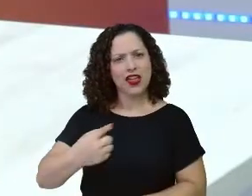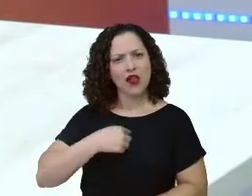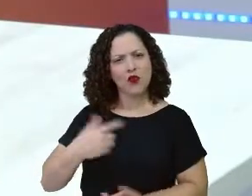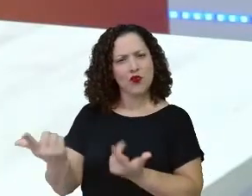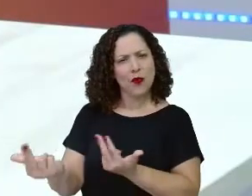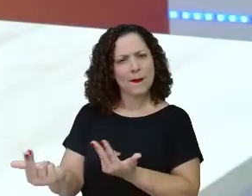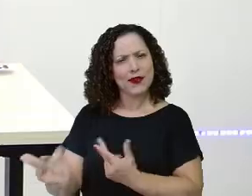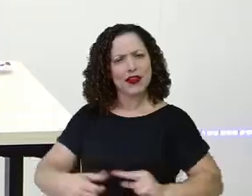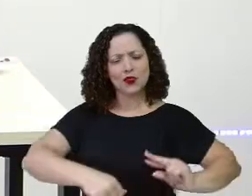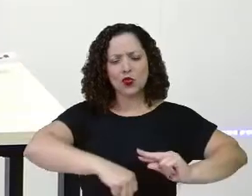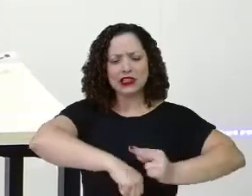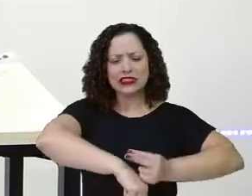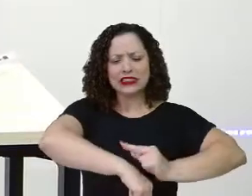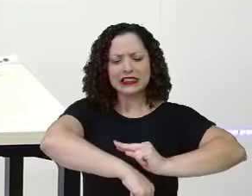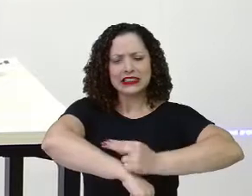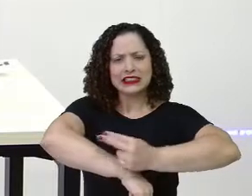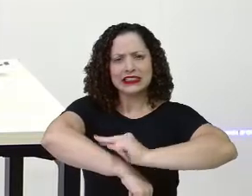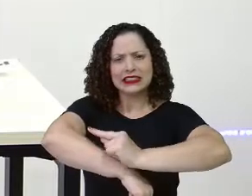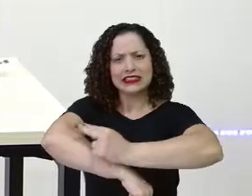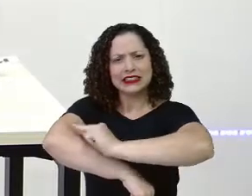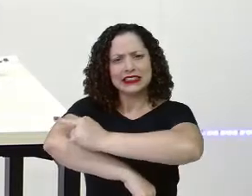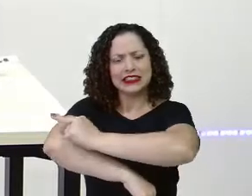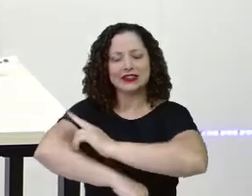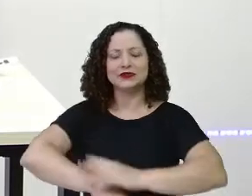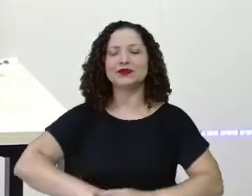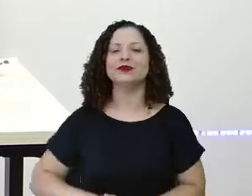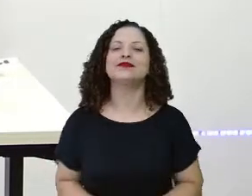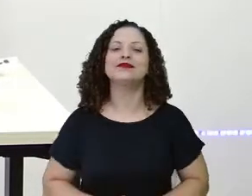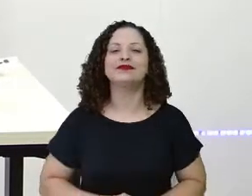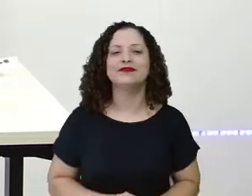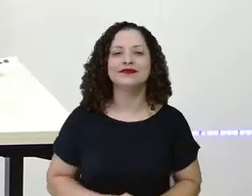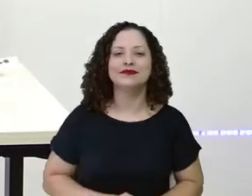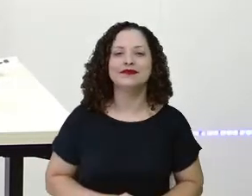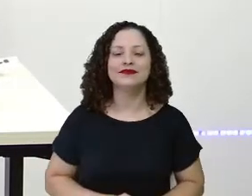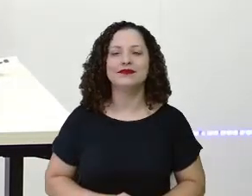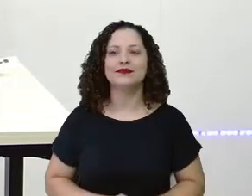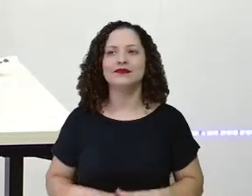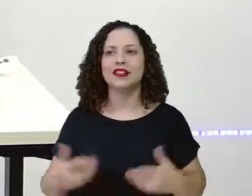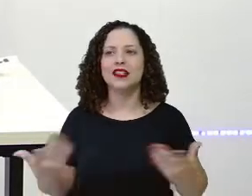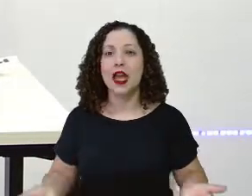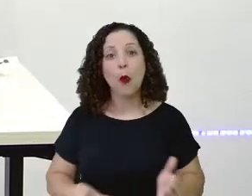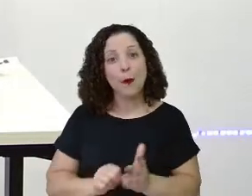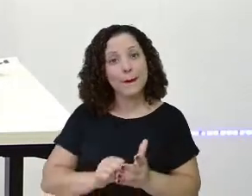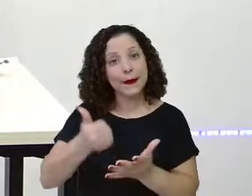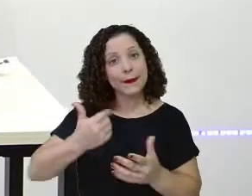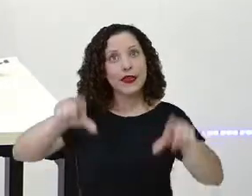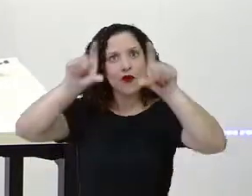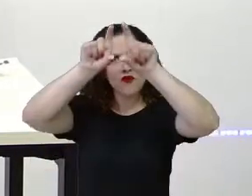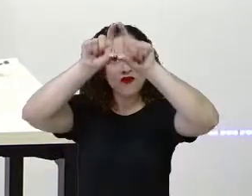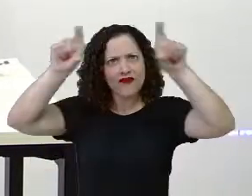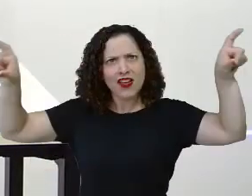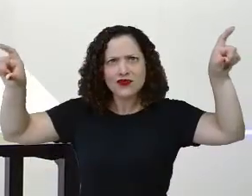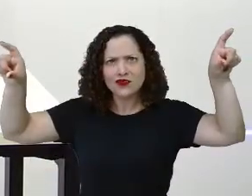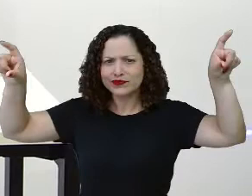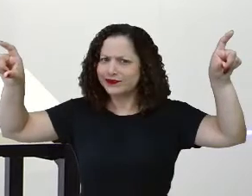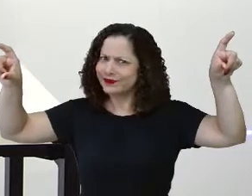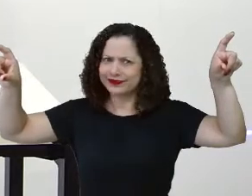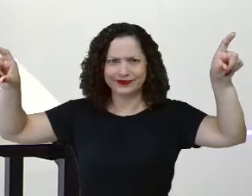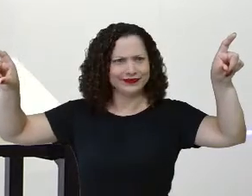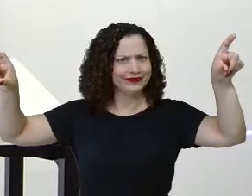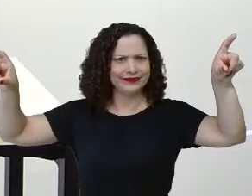Pois eu sou que nem cigarra! É o primeiro verso do texto, da quadrinha? É? Não! Não!